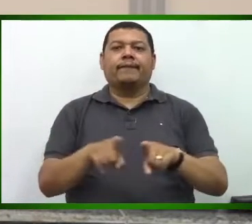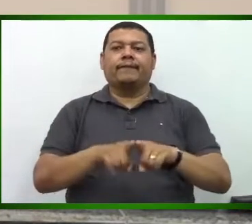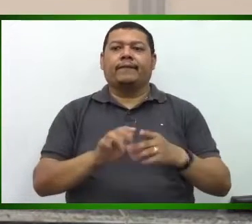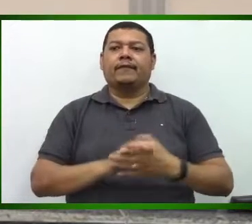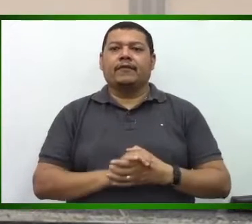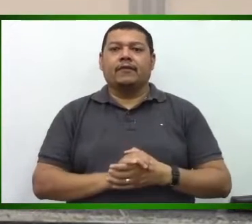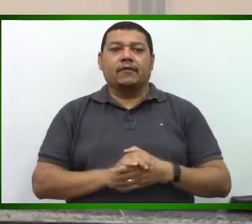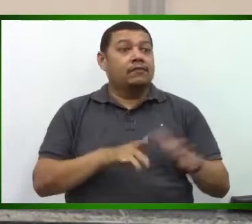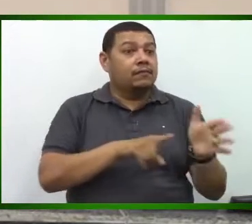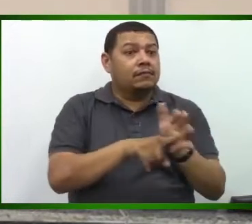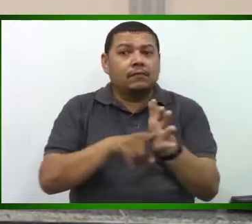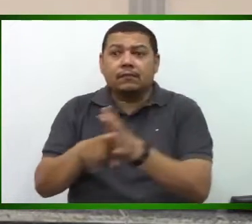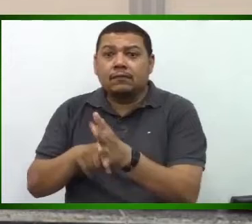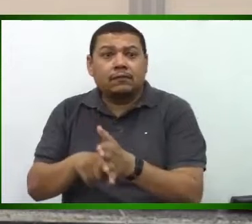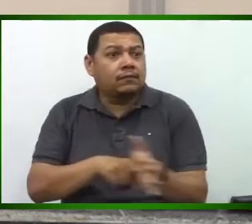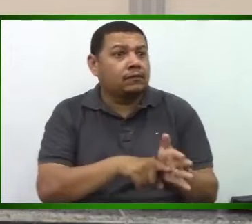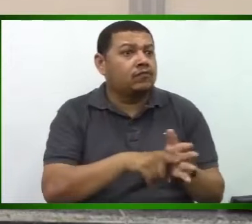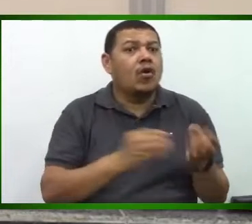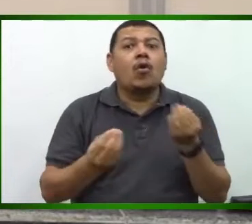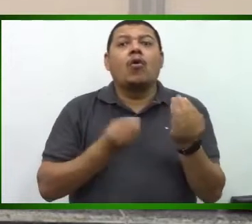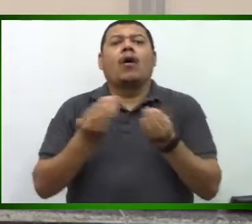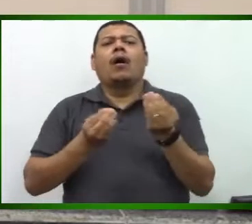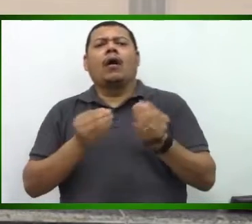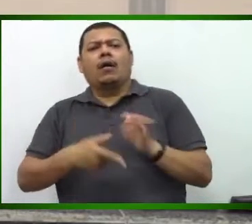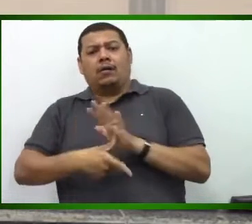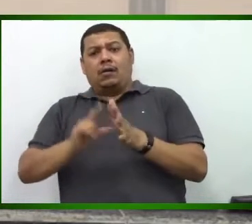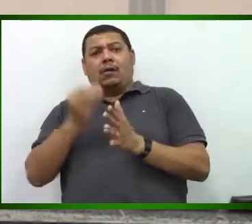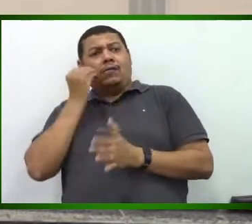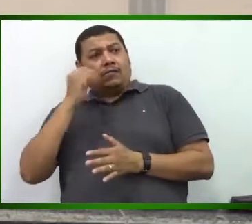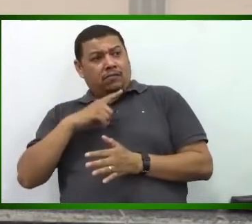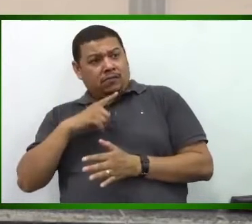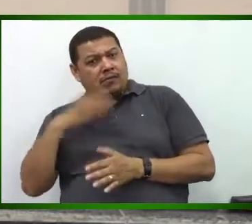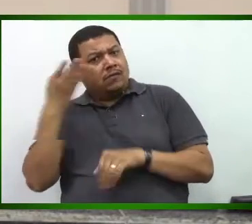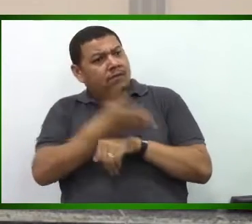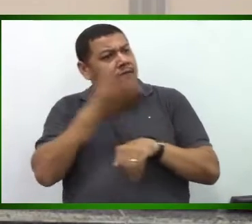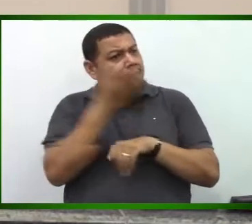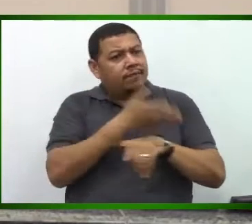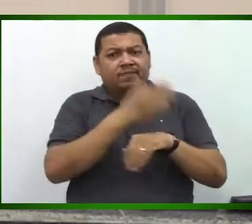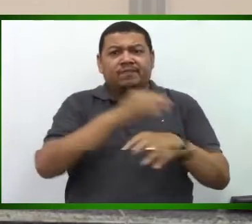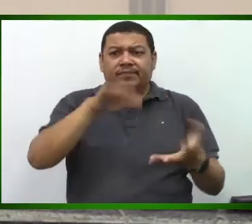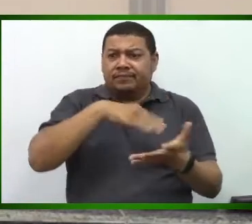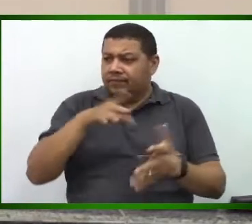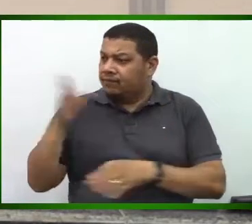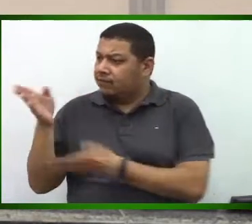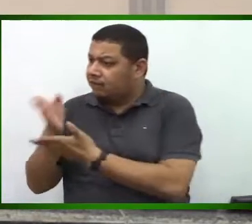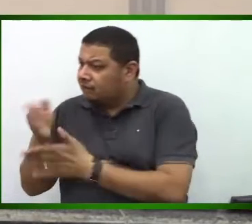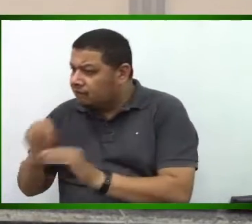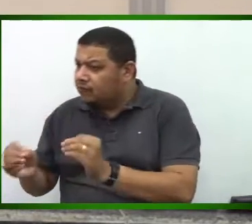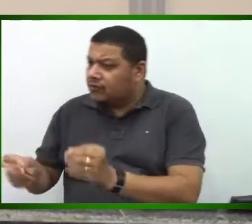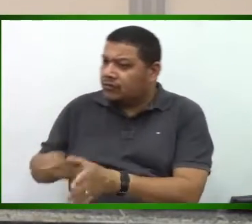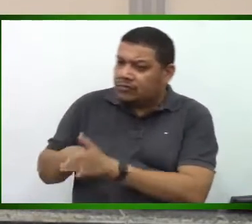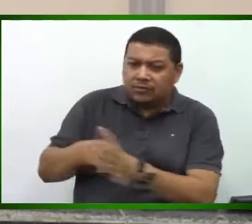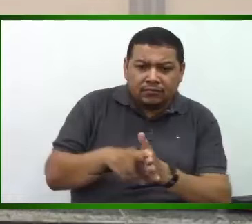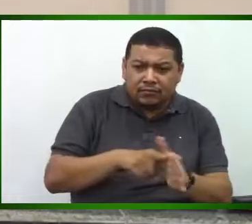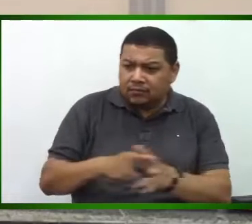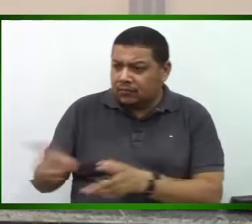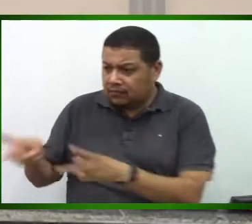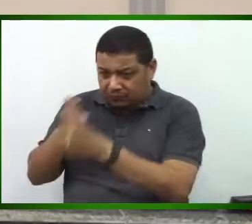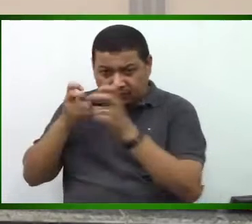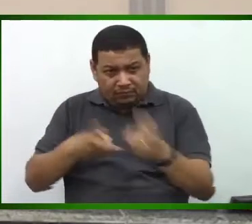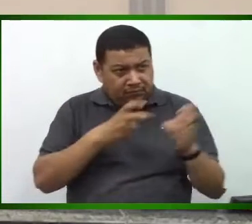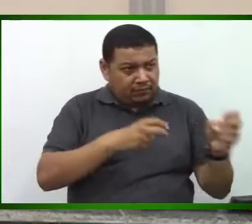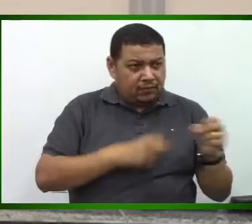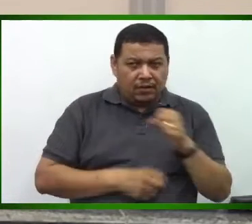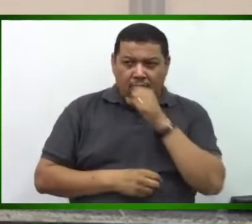investigar, verificar antes, ir até as secretarias, fazer o levantamento necessário, porque se começar